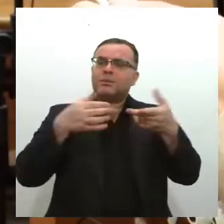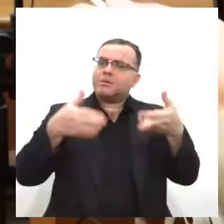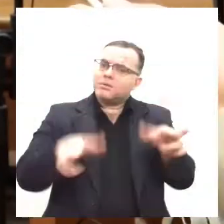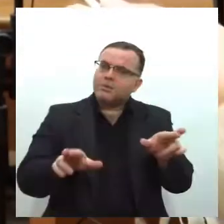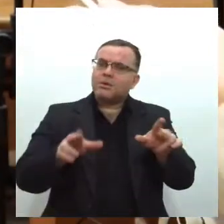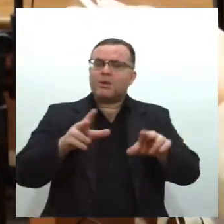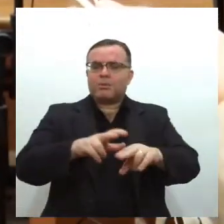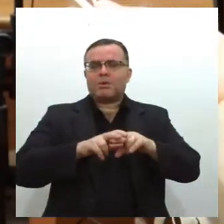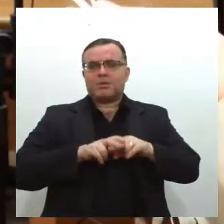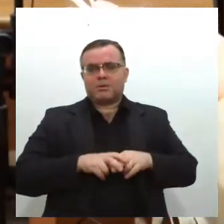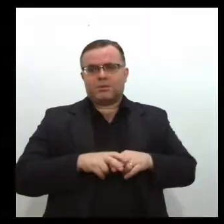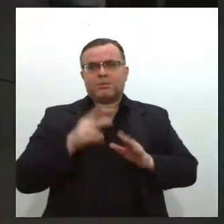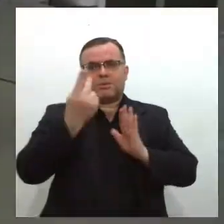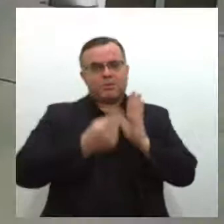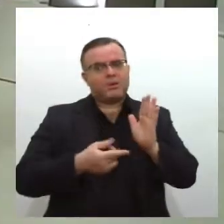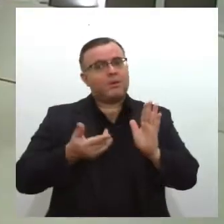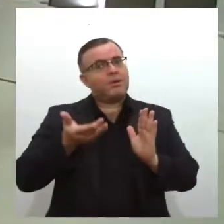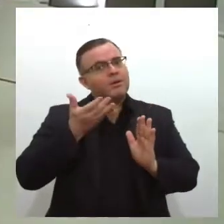projeto eu espero que seja aprovado.